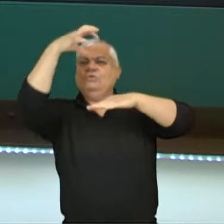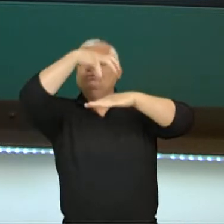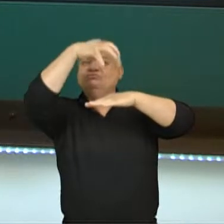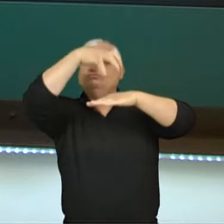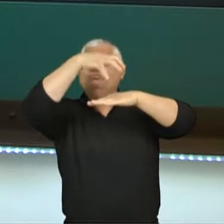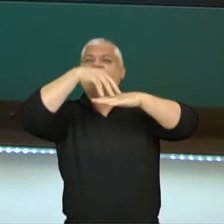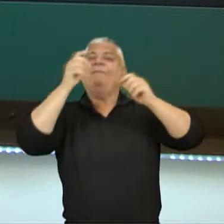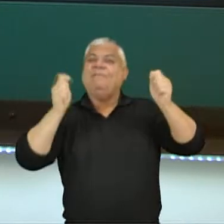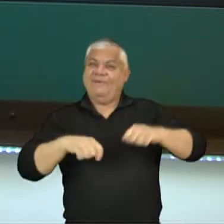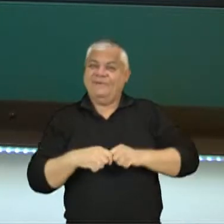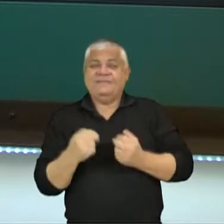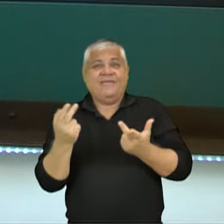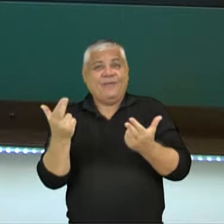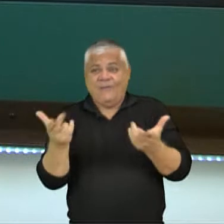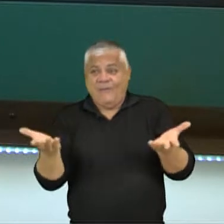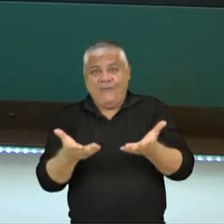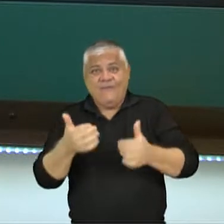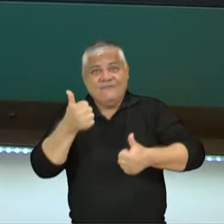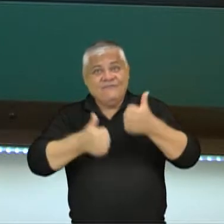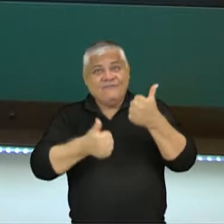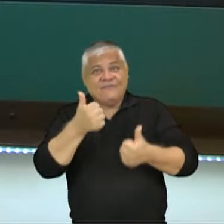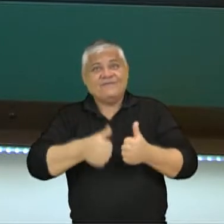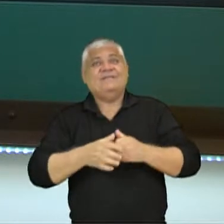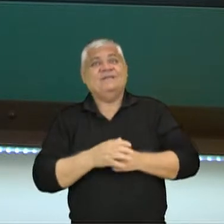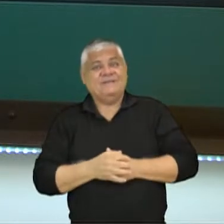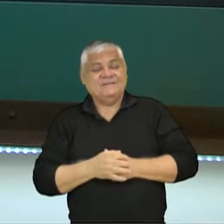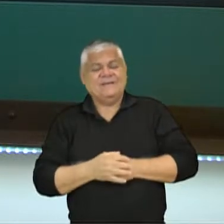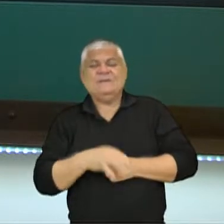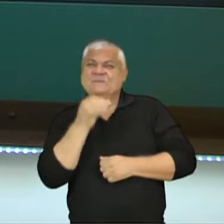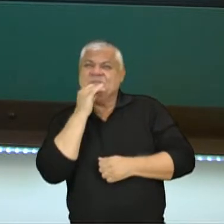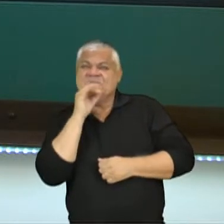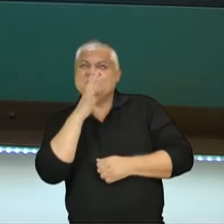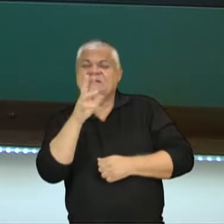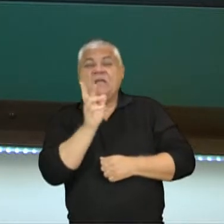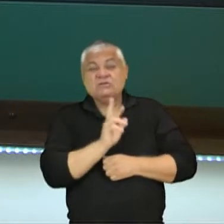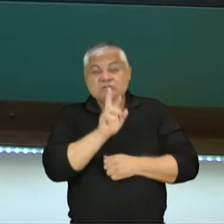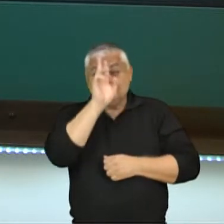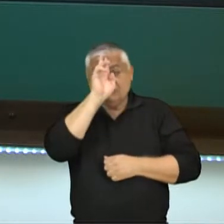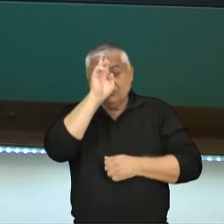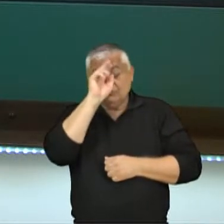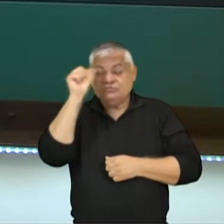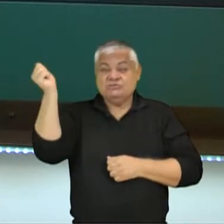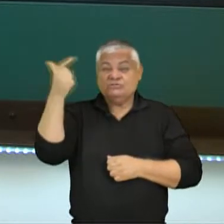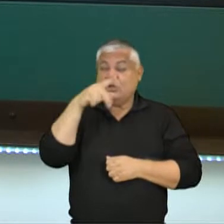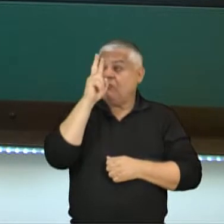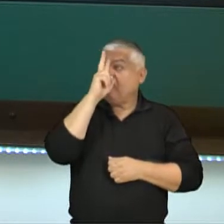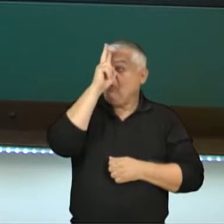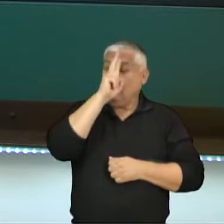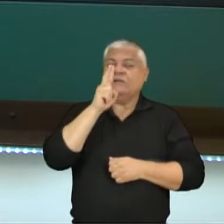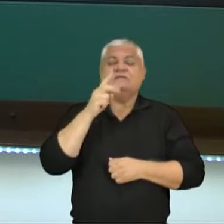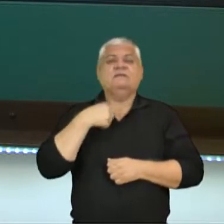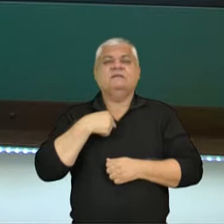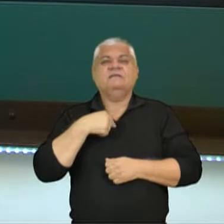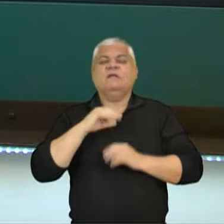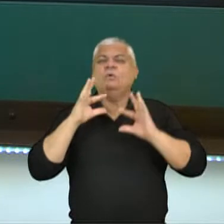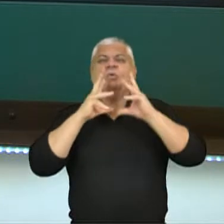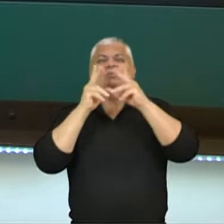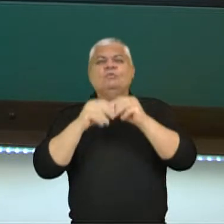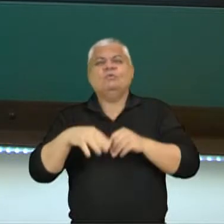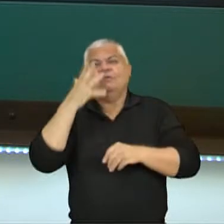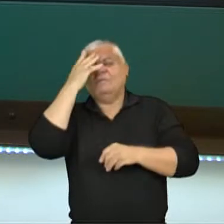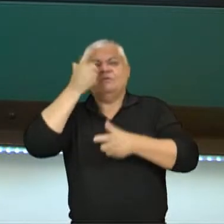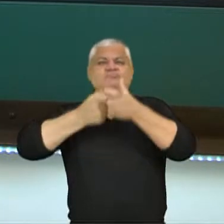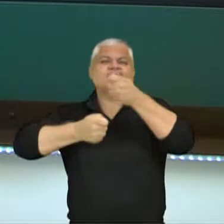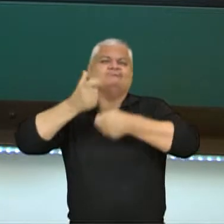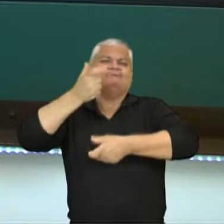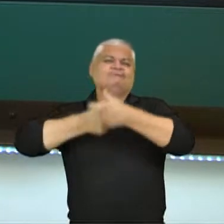de hoje. Então, quer dizer que quando eu teria algum evento em torno do meio-dia, que é aquele sol muito forte, todo mundo dentro desse enorme